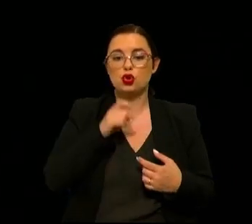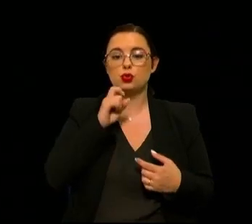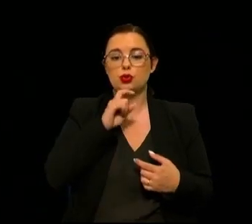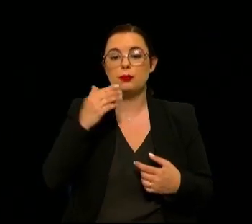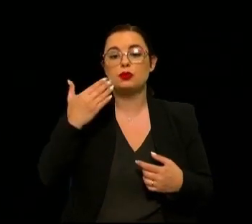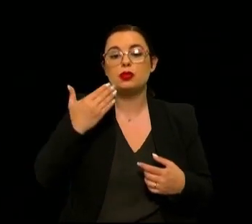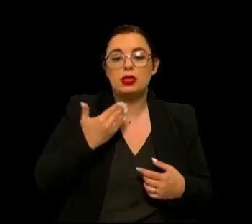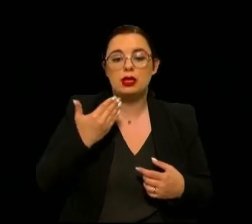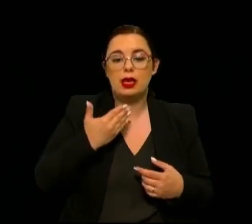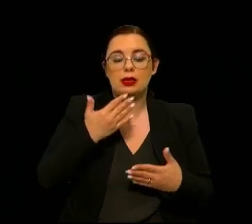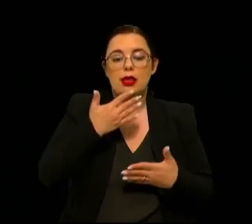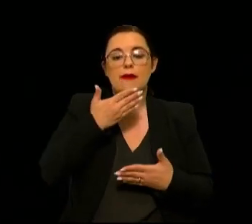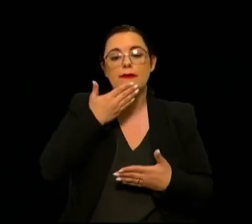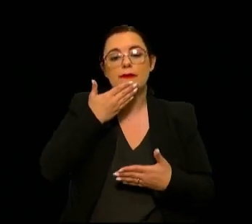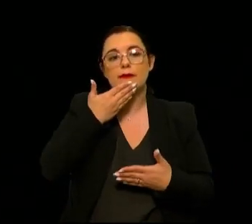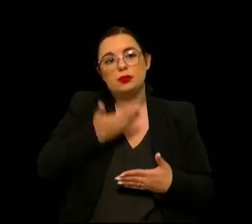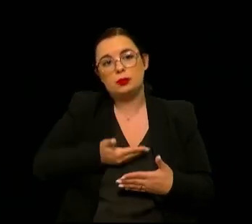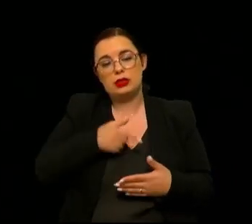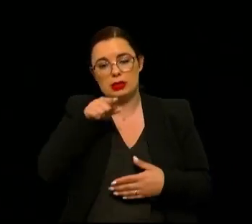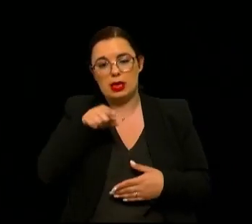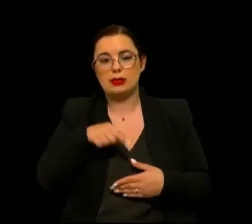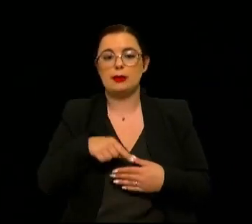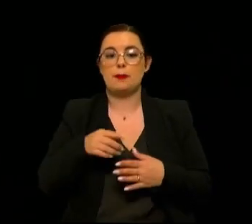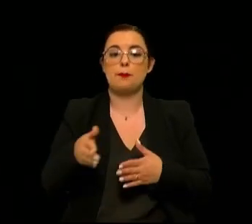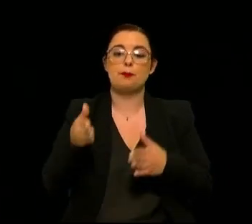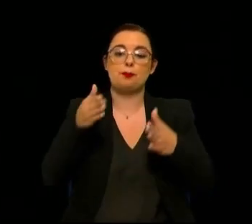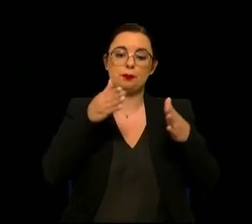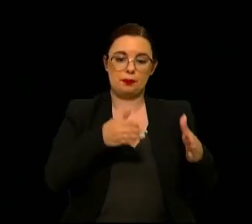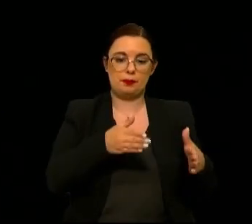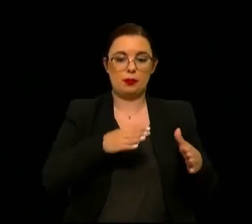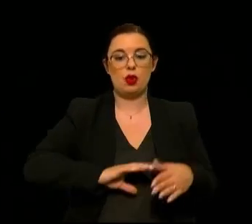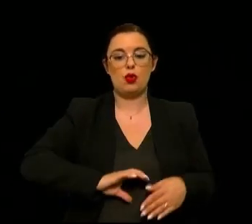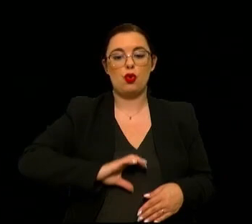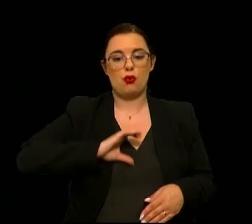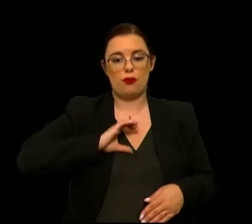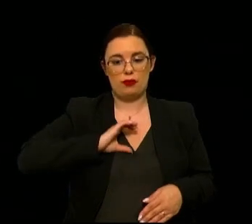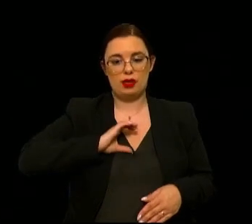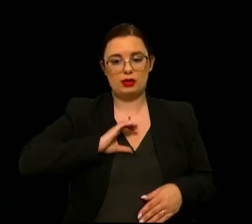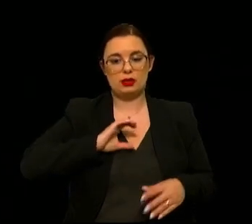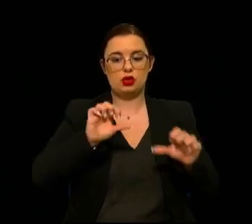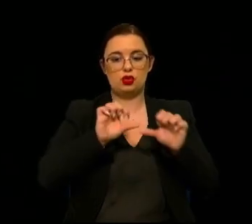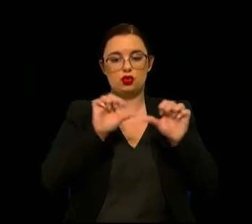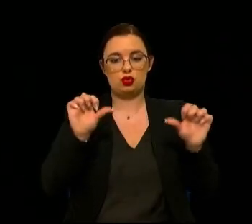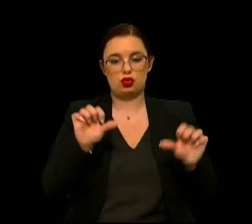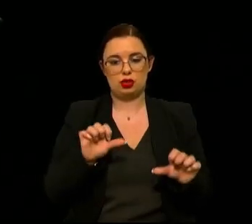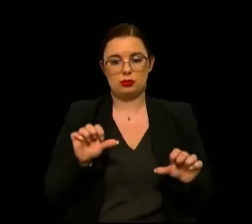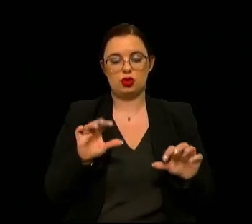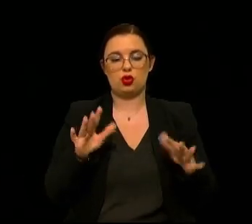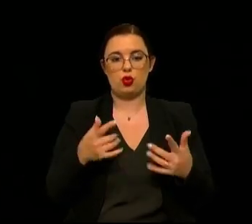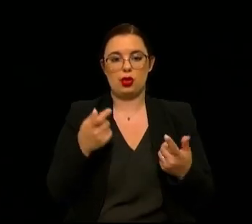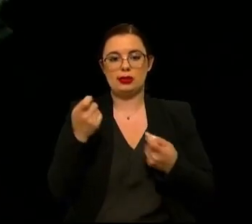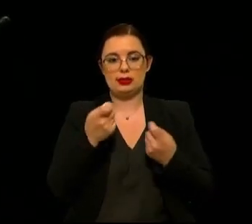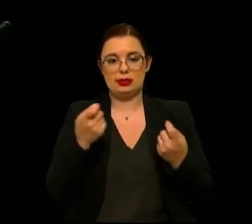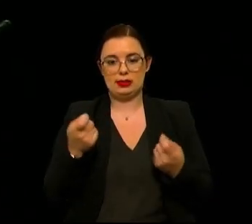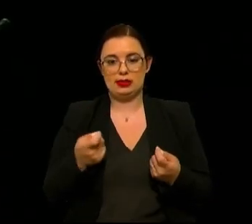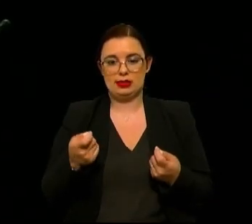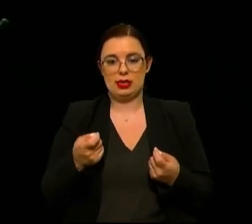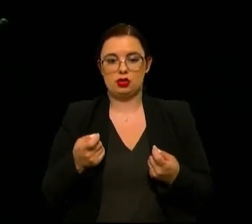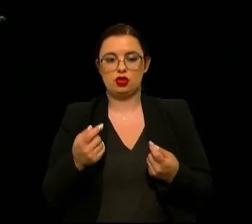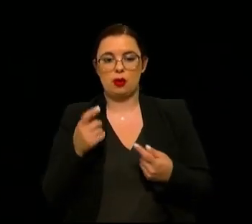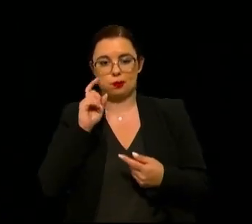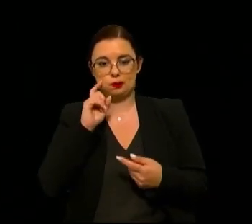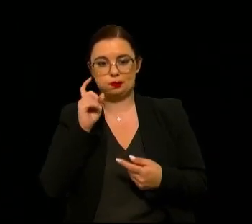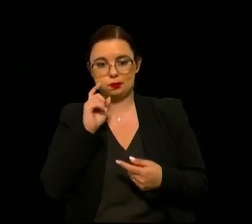direito a fazer uma coisa dessas por outro lado é preciso ter alguma confiança nos sistemas os sistemas que são desenhados para intrinsecamente serem